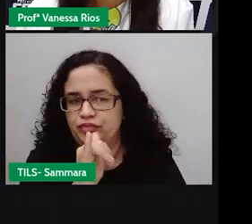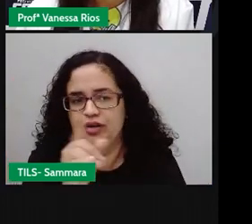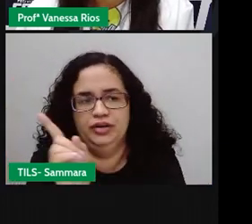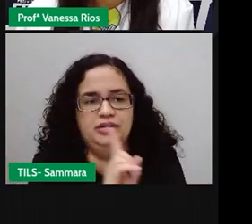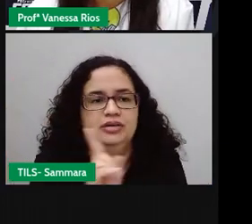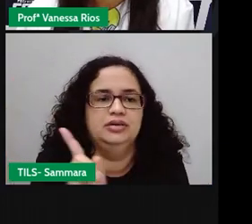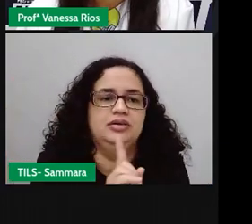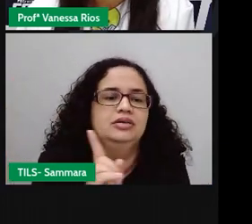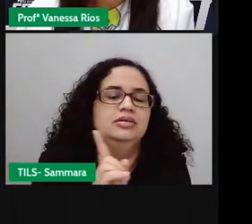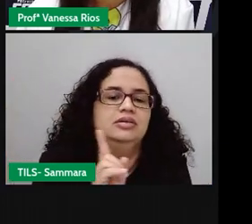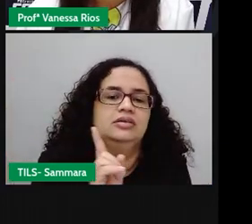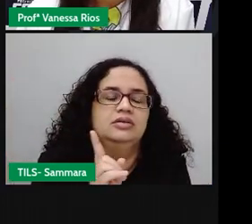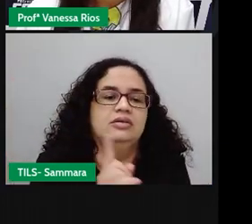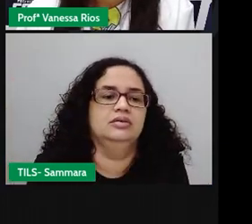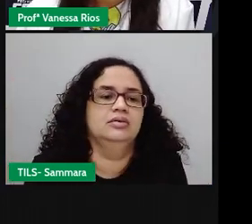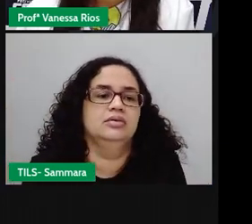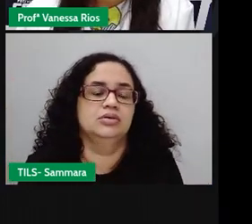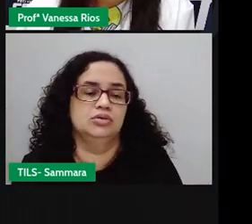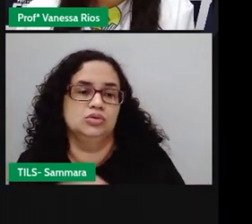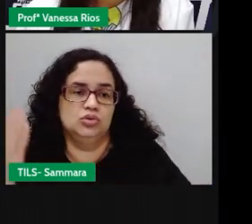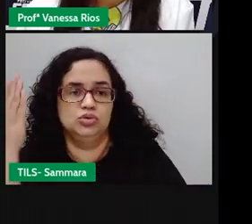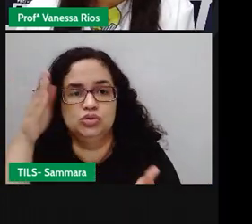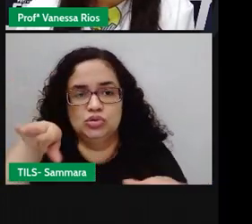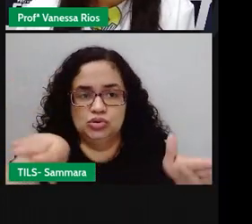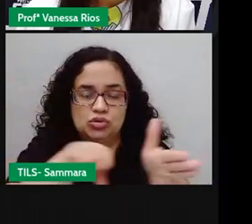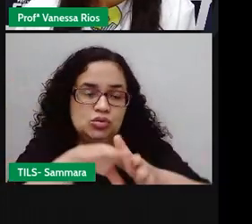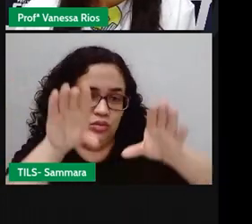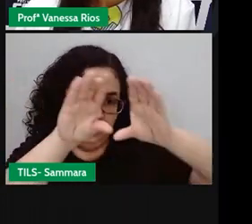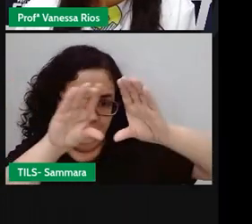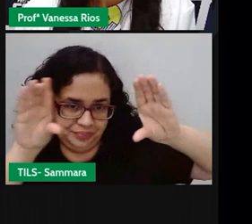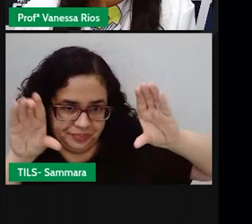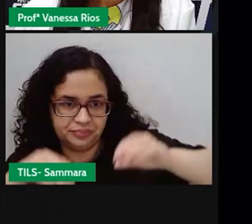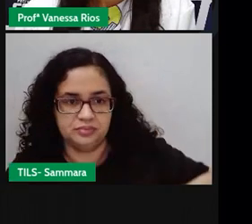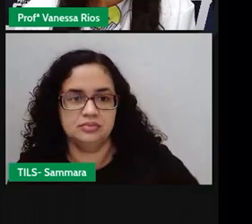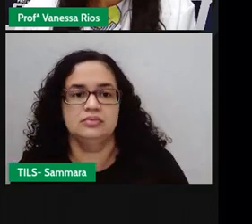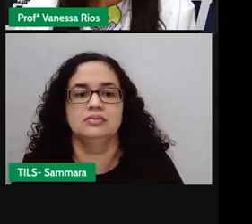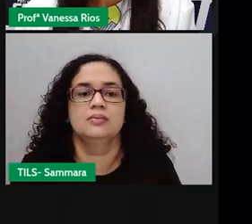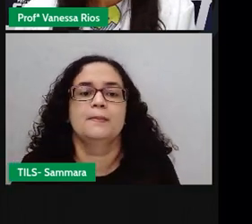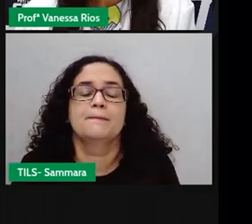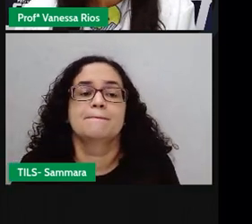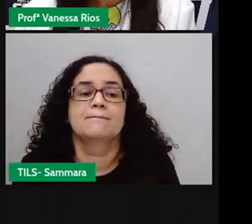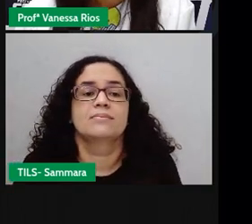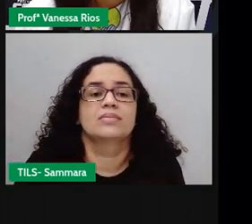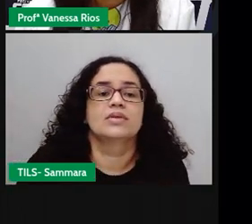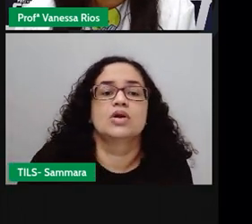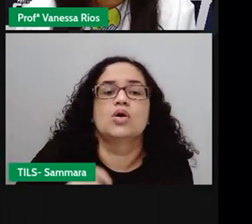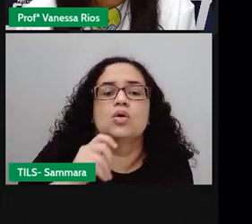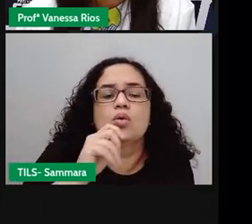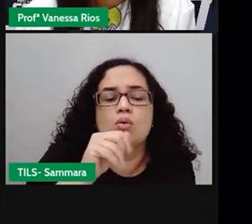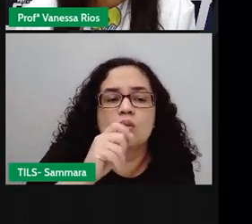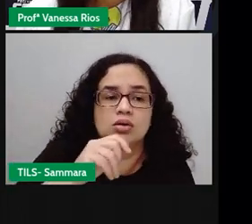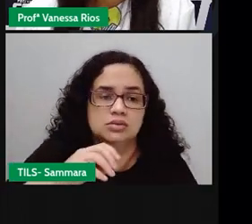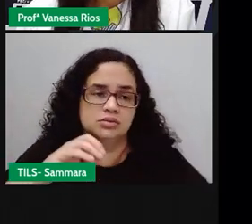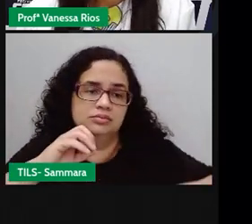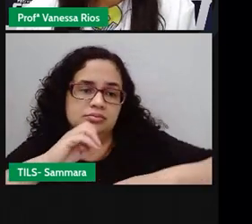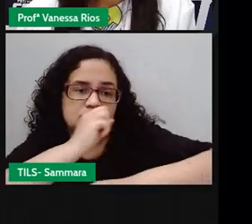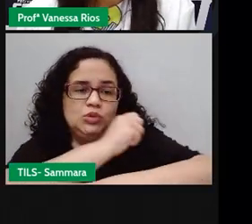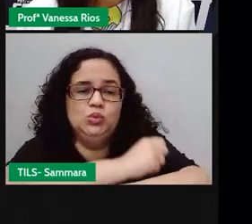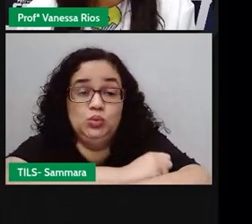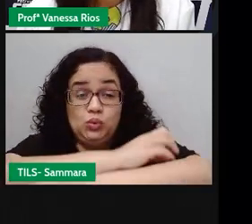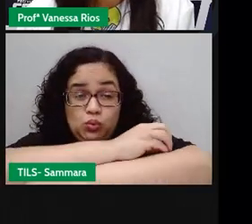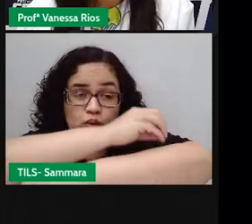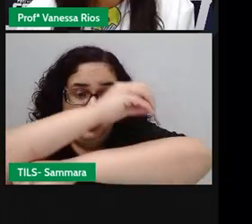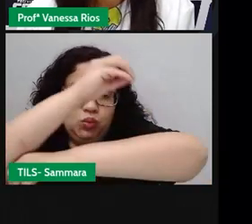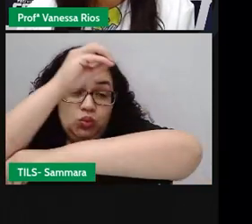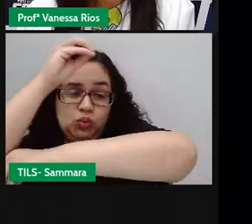como é que ele chegou lá. E aí quando estava quase amanhecendo, o sapo